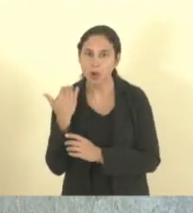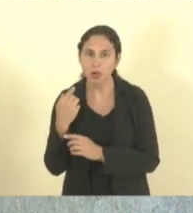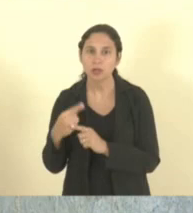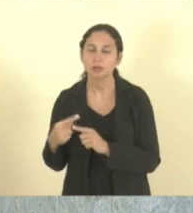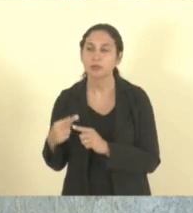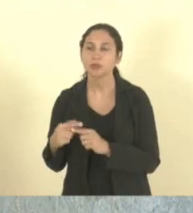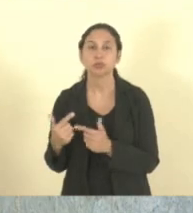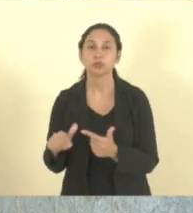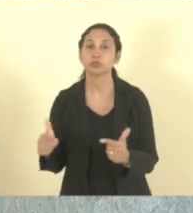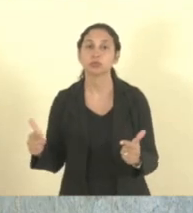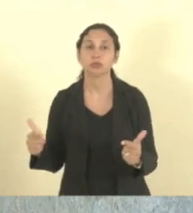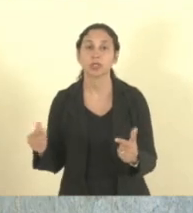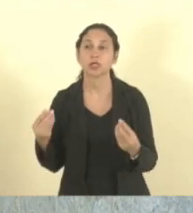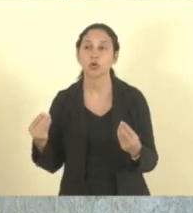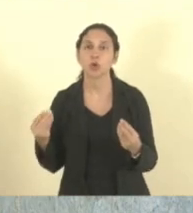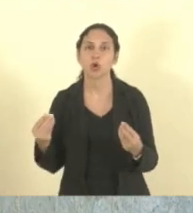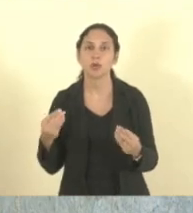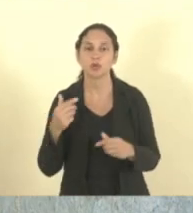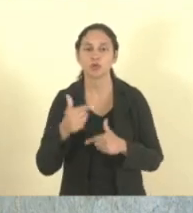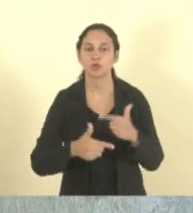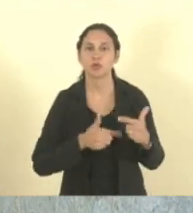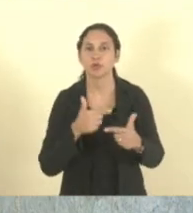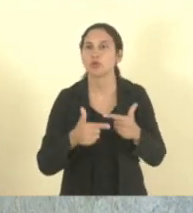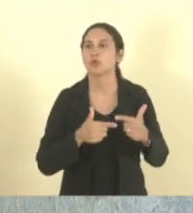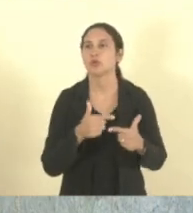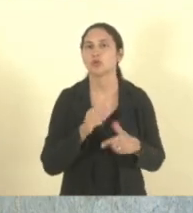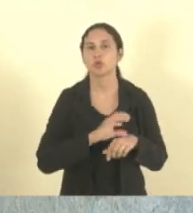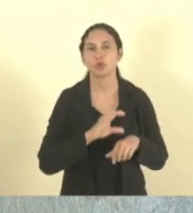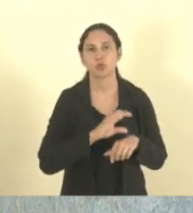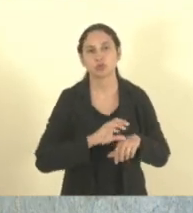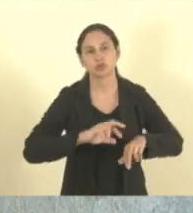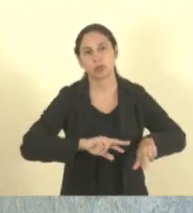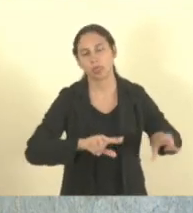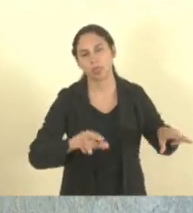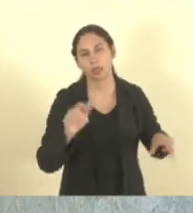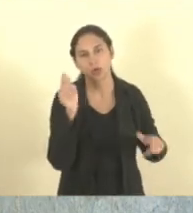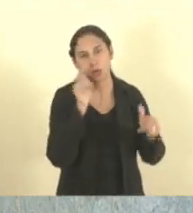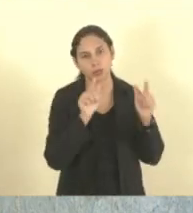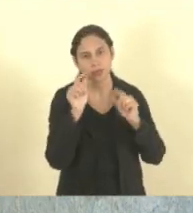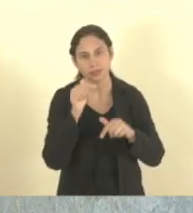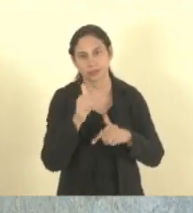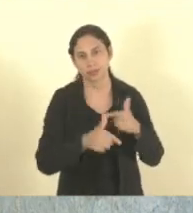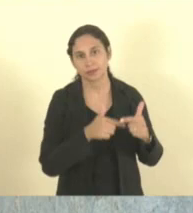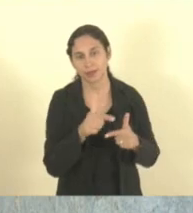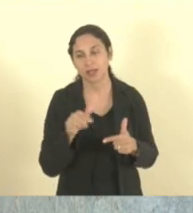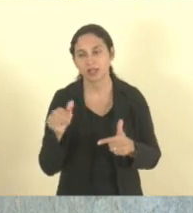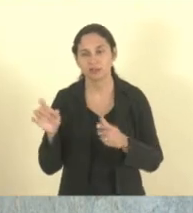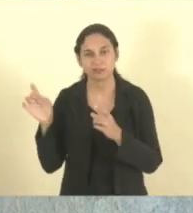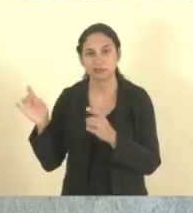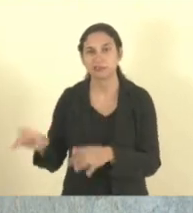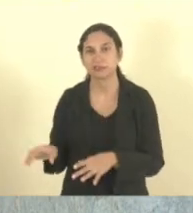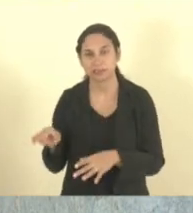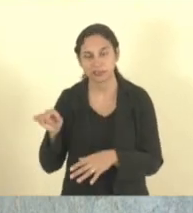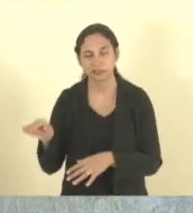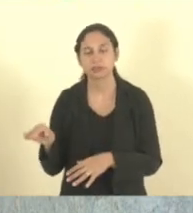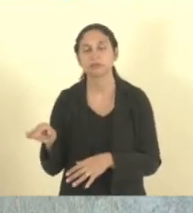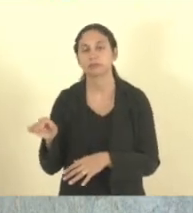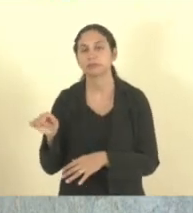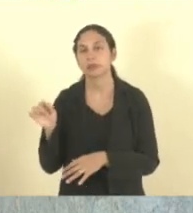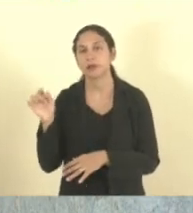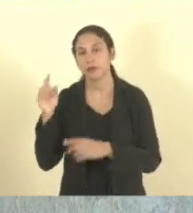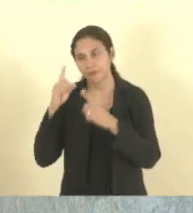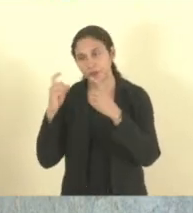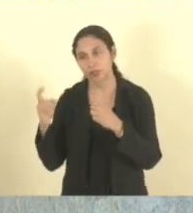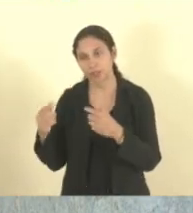tem como se qualificar como ir para o mercado de trabalho para conseguir se livrar desse agressor. Então, eu acho